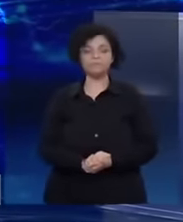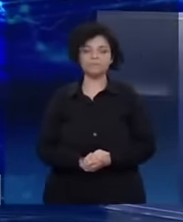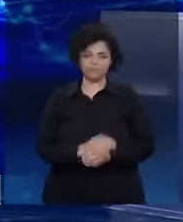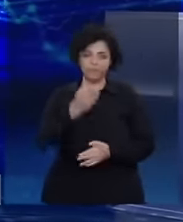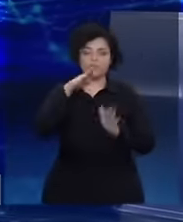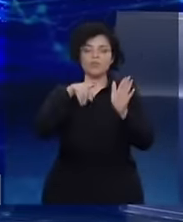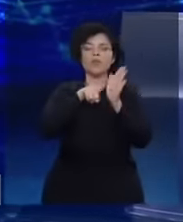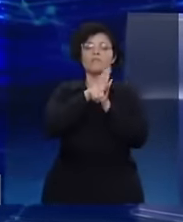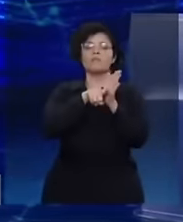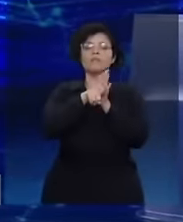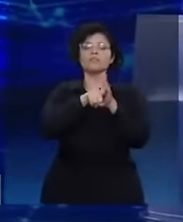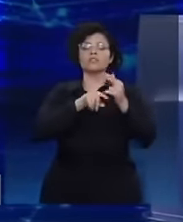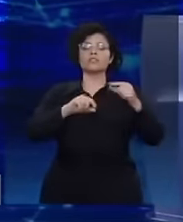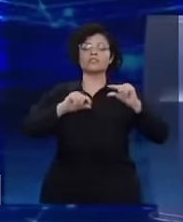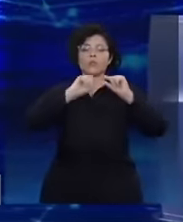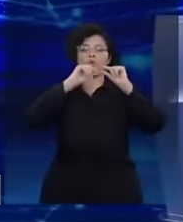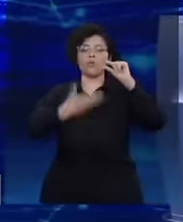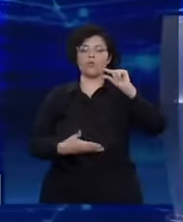Google em casa aí.